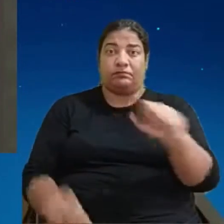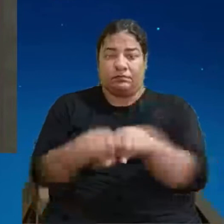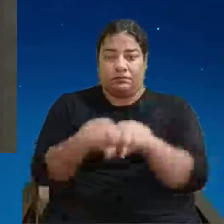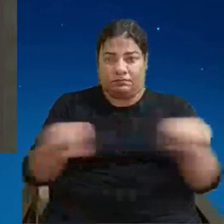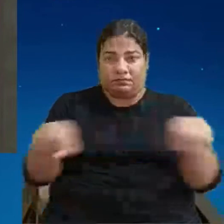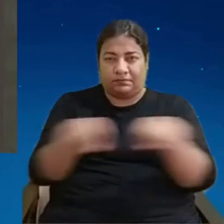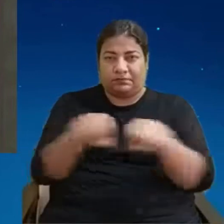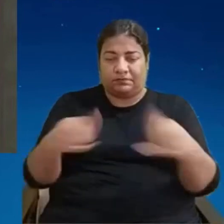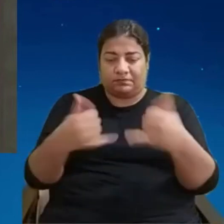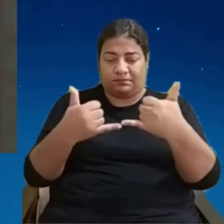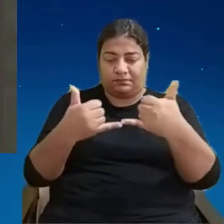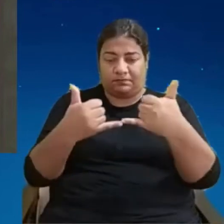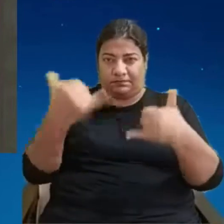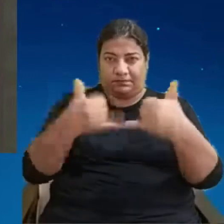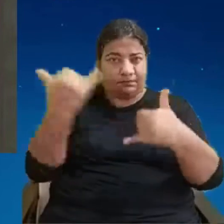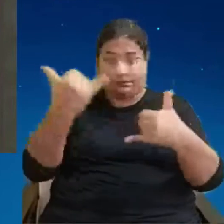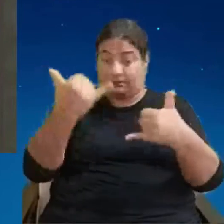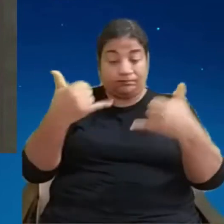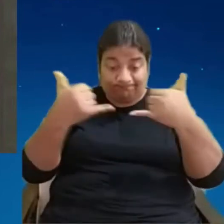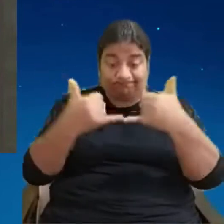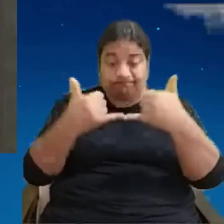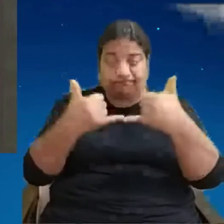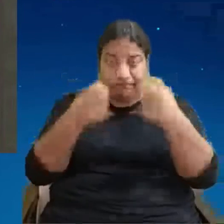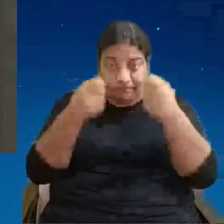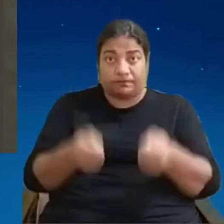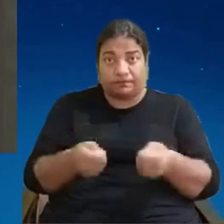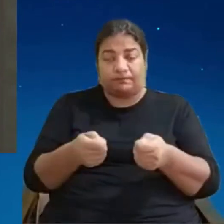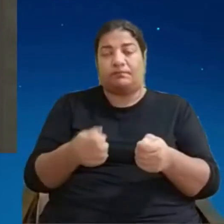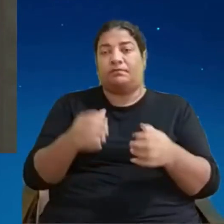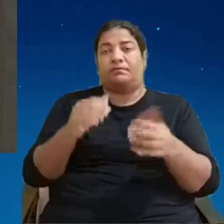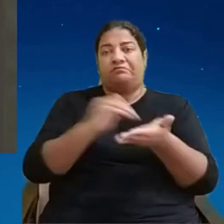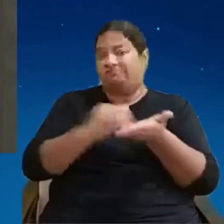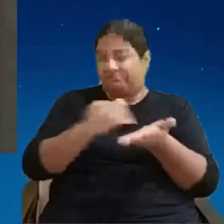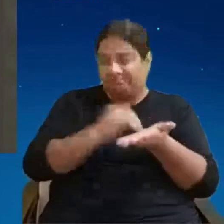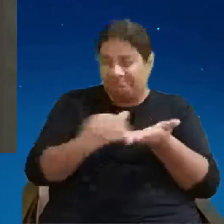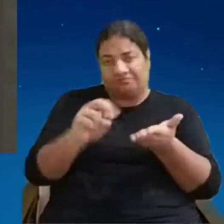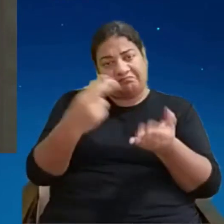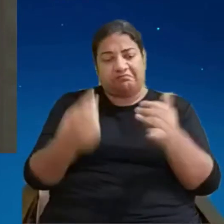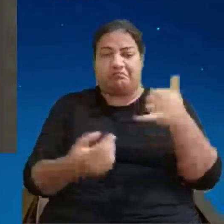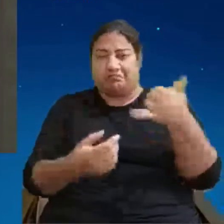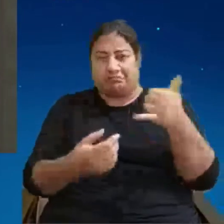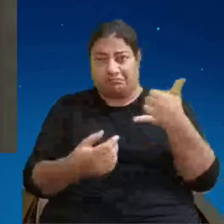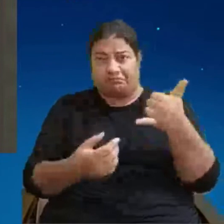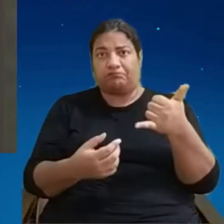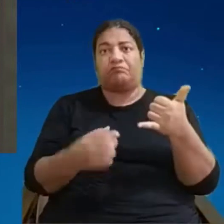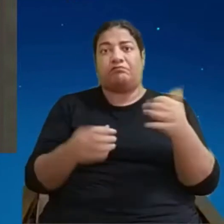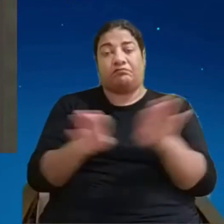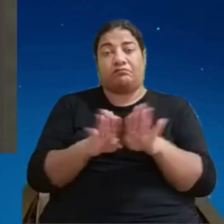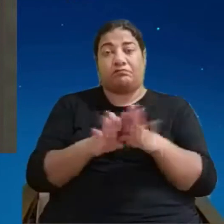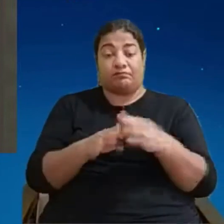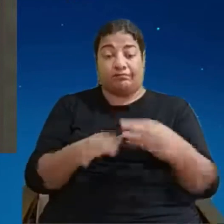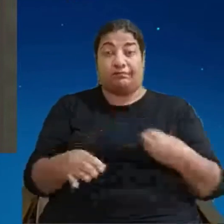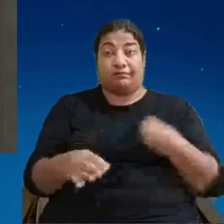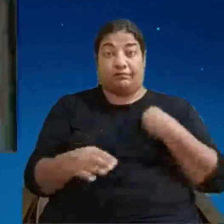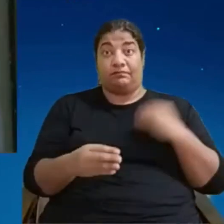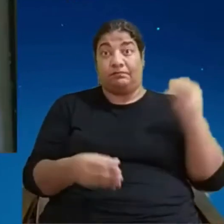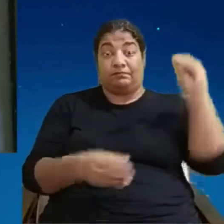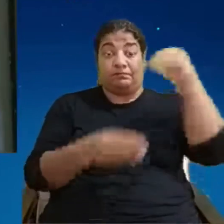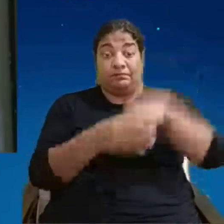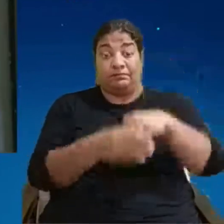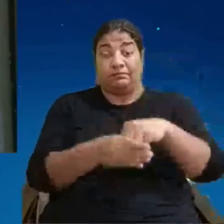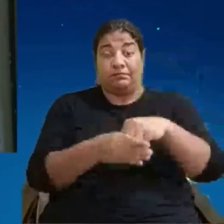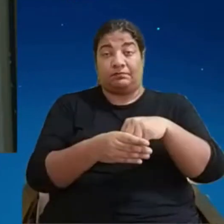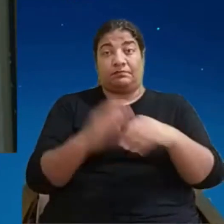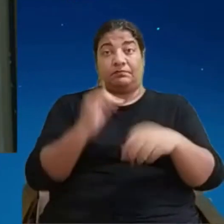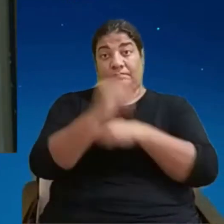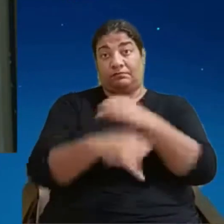escritório e principalmente no smartphone associado com o que a gente chama de presença na web que é realmente um construtor que todo mundo hoje tem